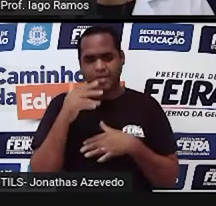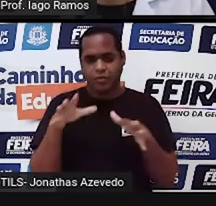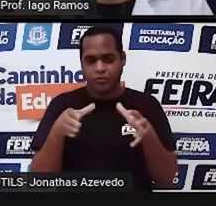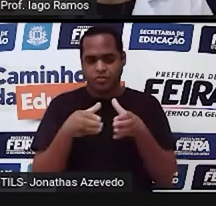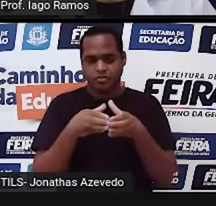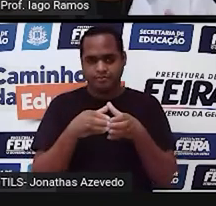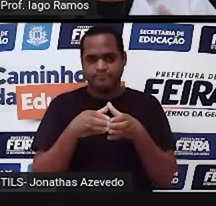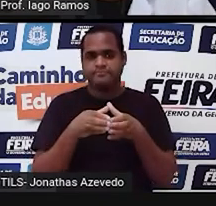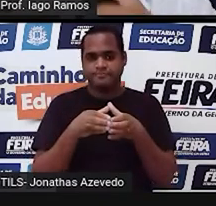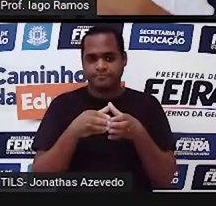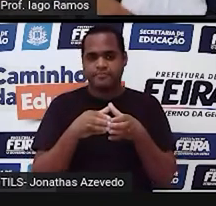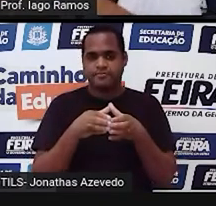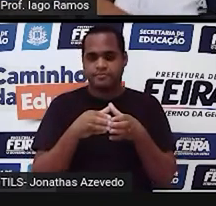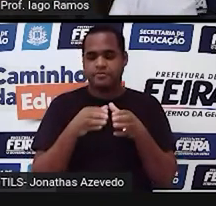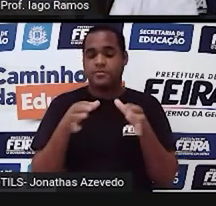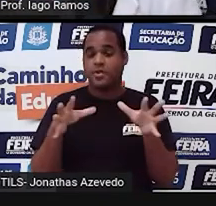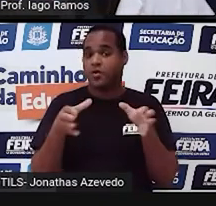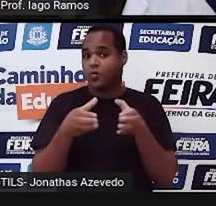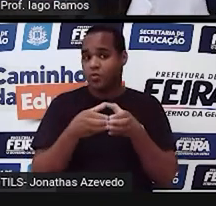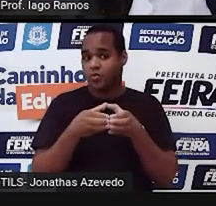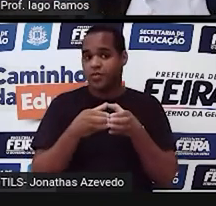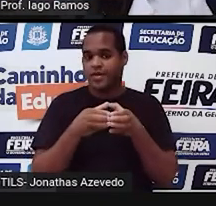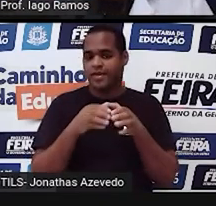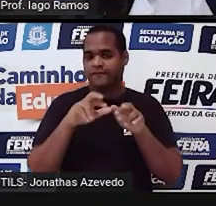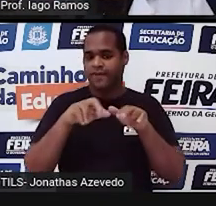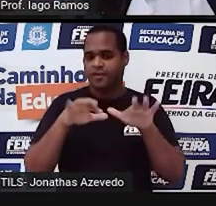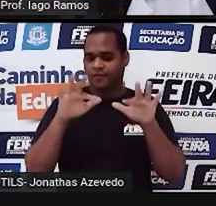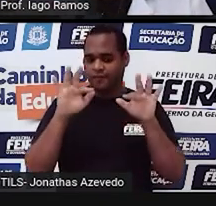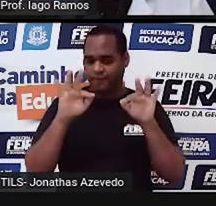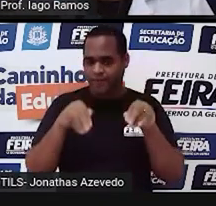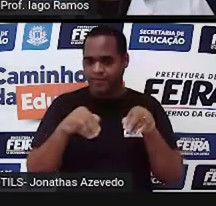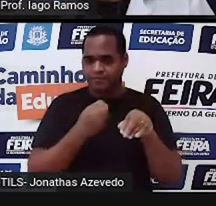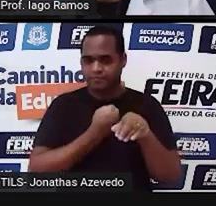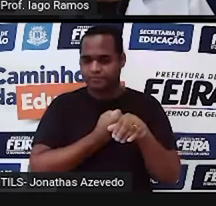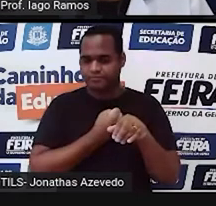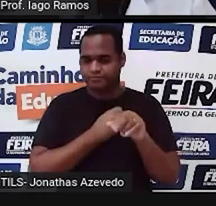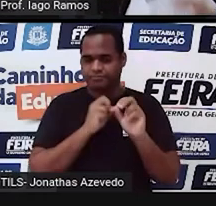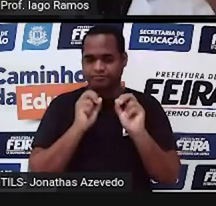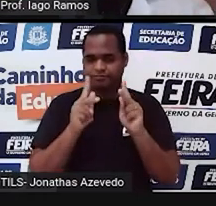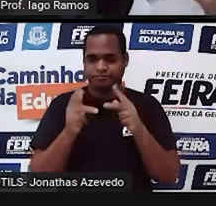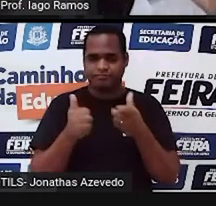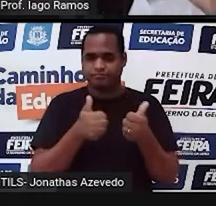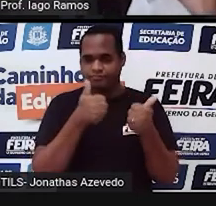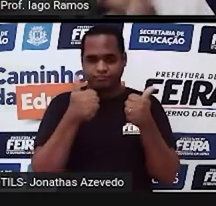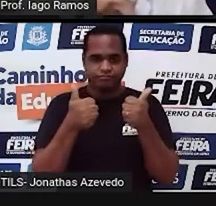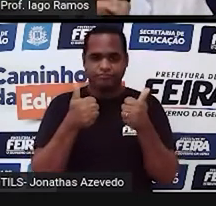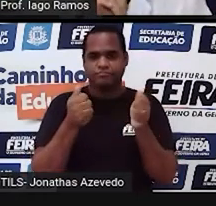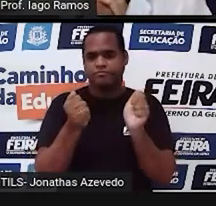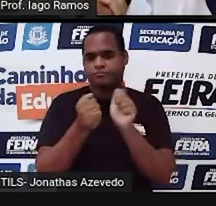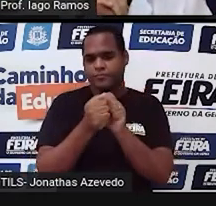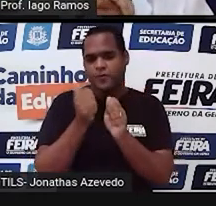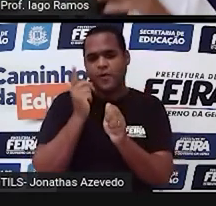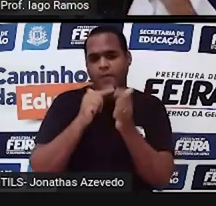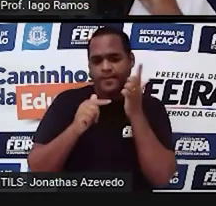de infinitos números. Beleza? Então, acompanhou? Conseguiu entender esses